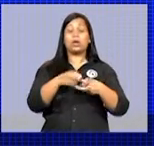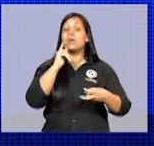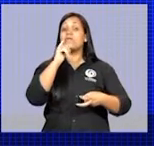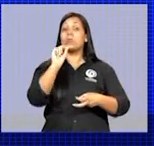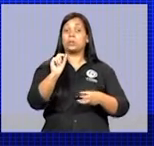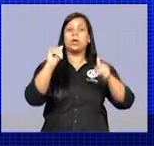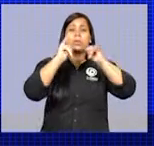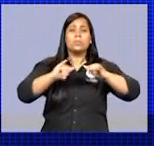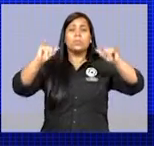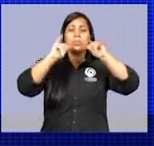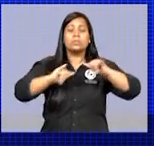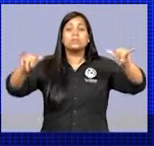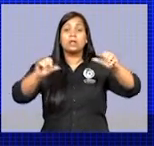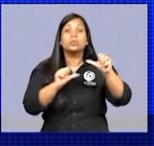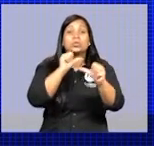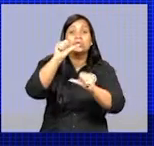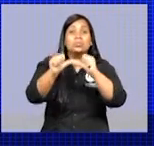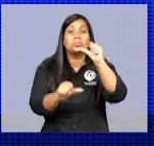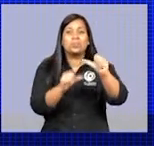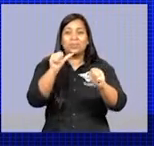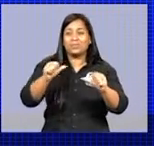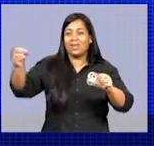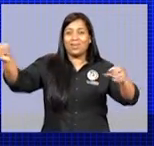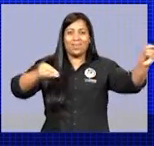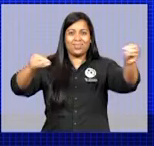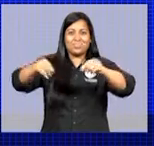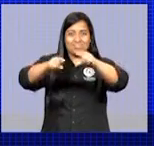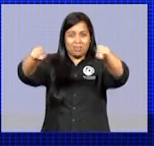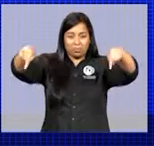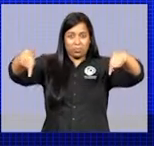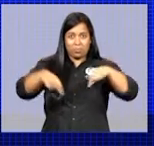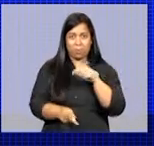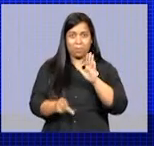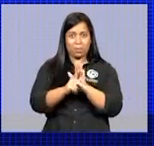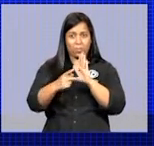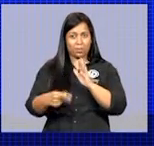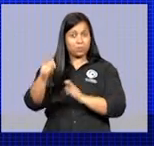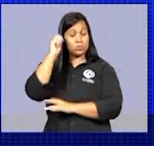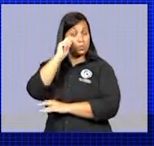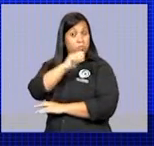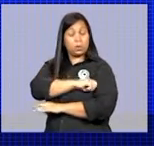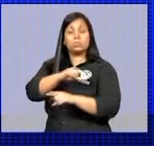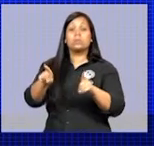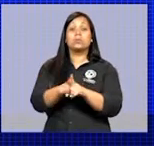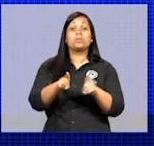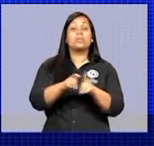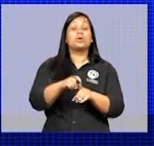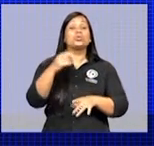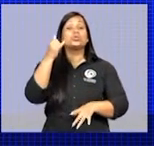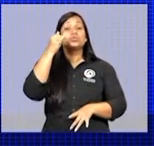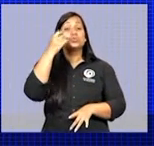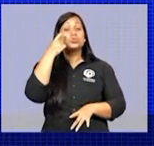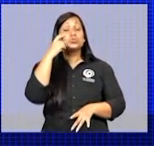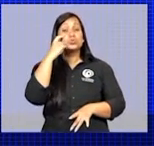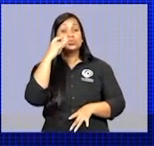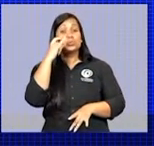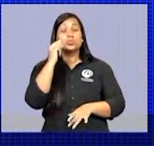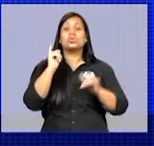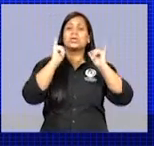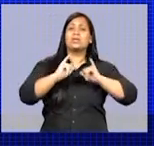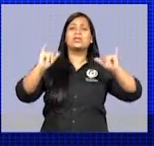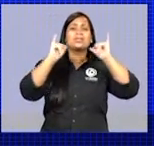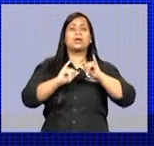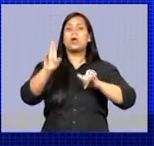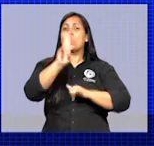projetos que alteram o zoneamento urbano e a inclusão de áreas no perímetro, e o de Júlio Donizete, que declara de